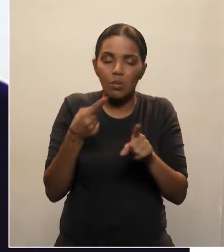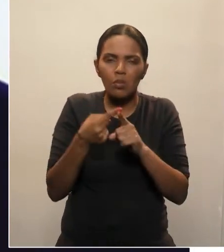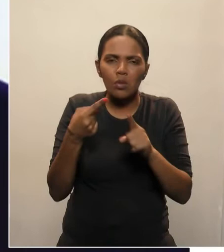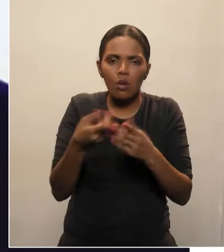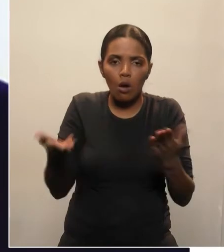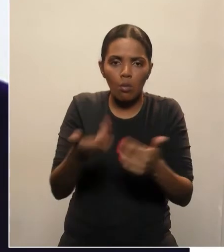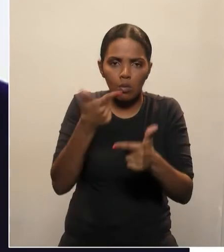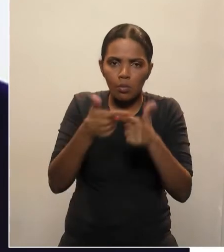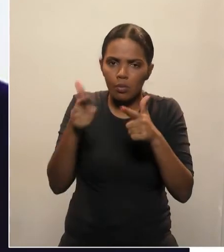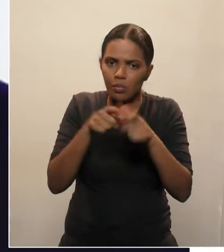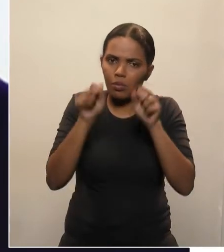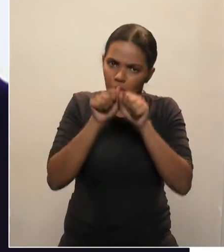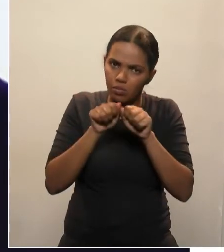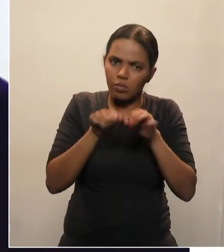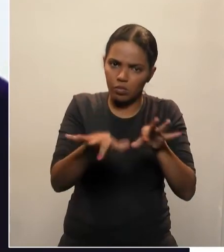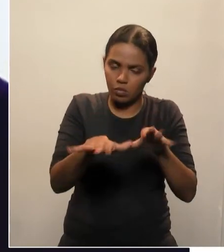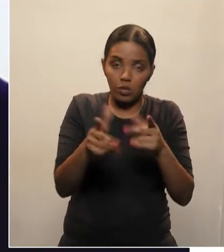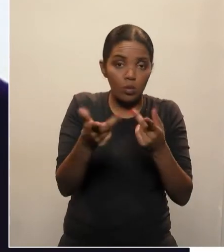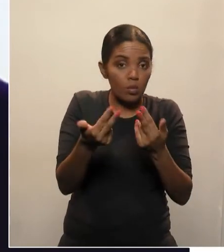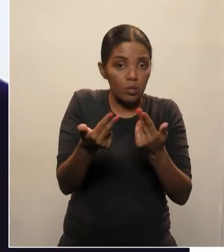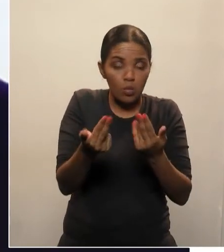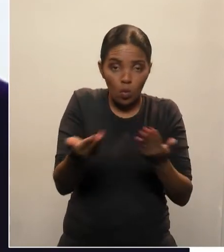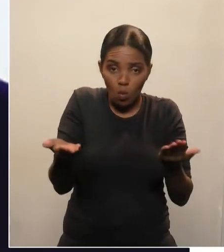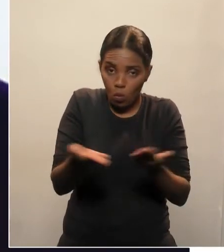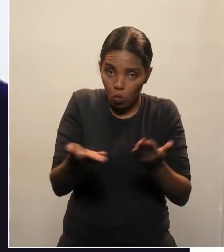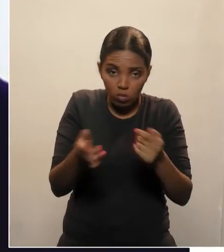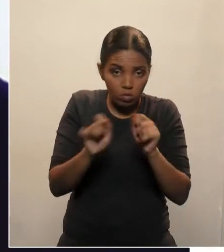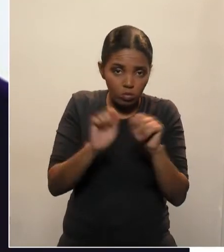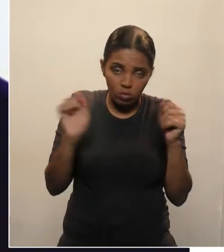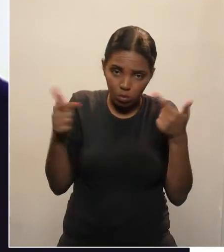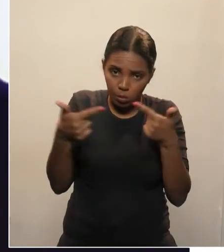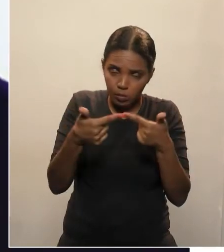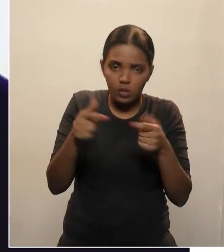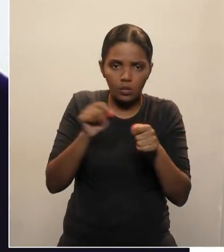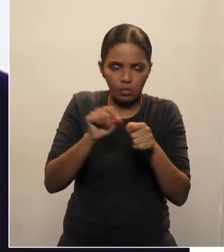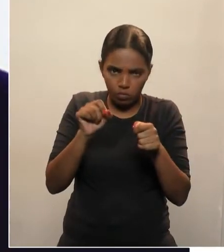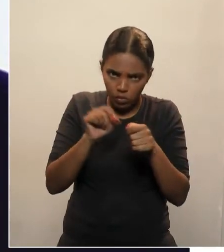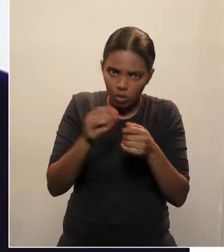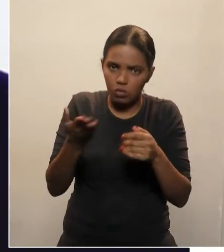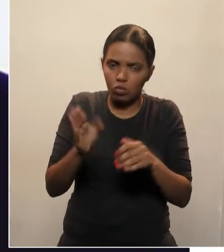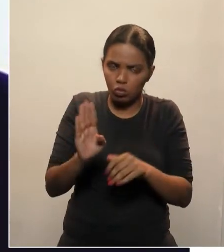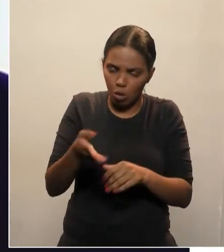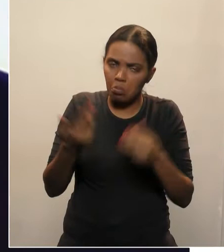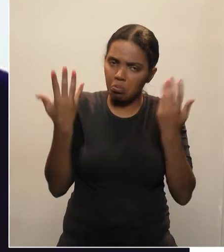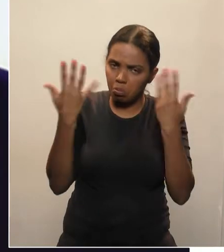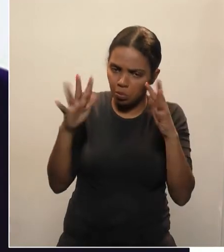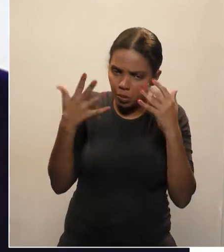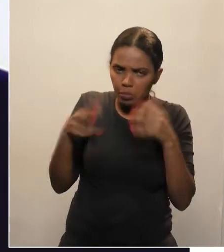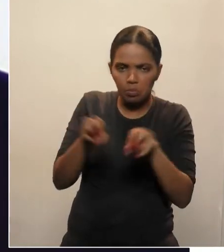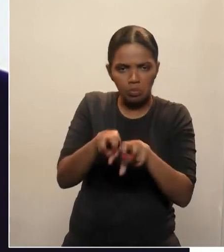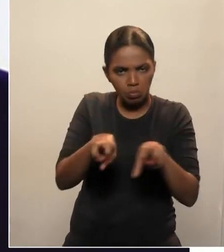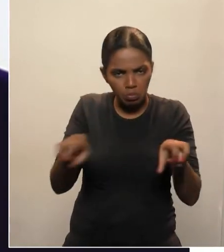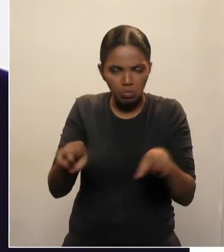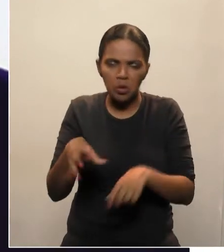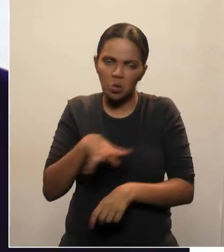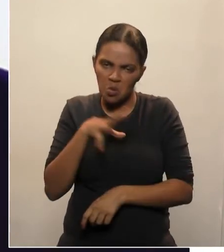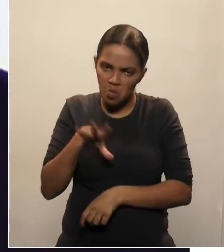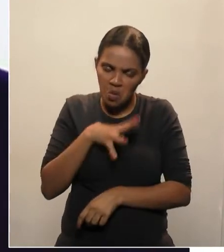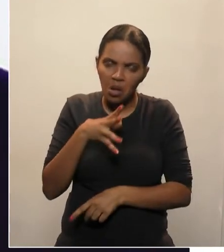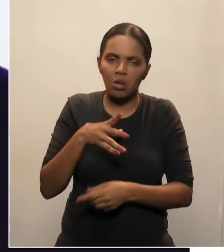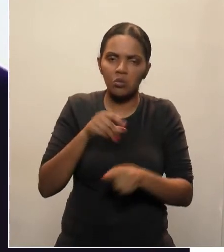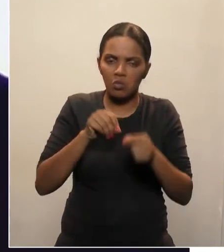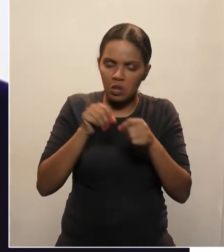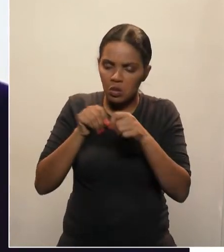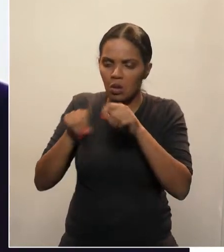no centro cívico. Por exemplo, do que faz hoje formalmente a Assembleia, eu gostaria de parabenizar a mesa diretora, pela iniciativa de